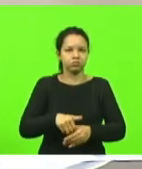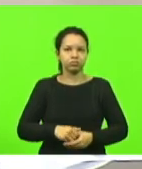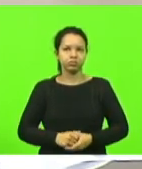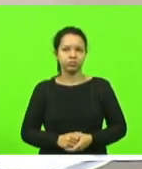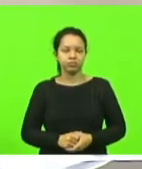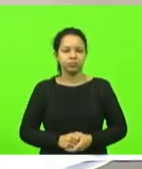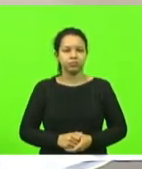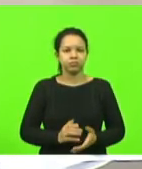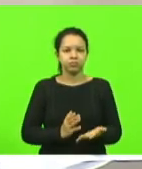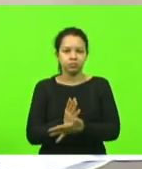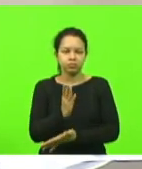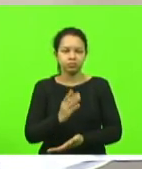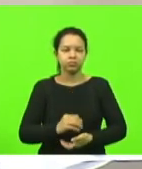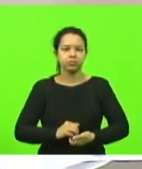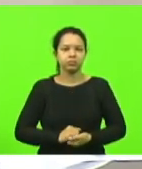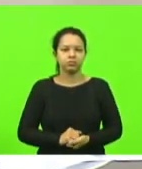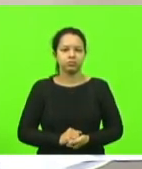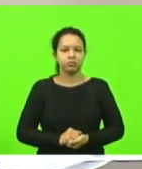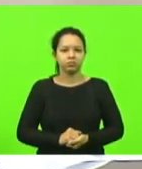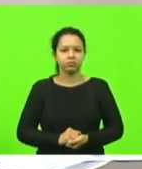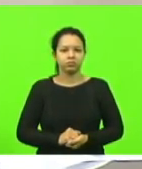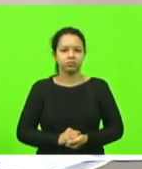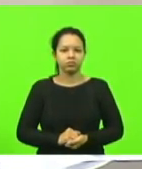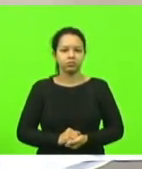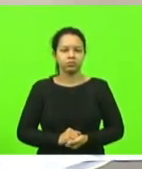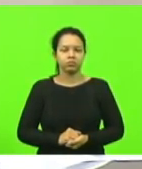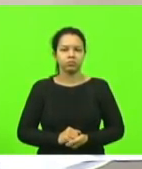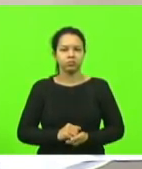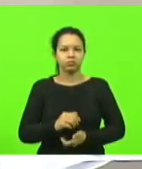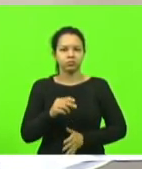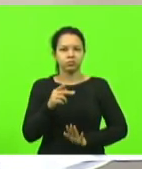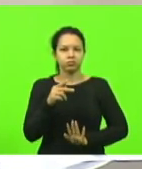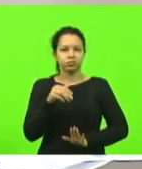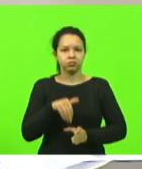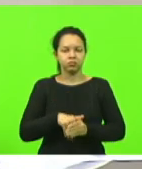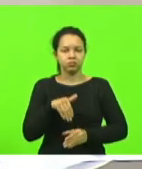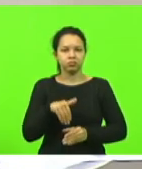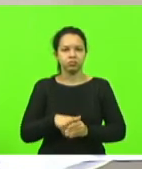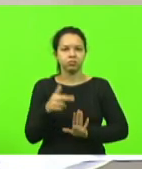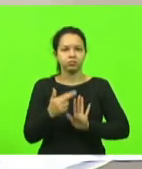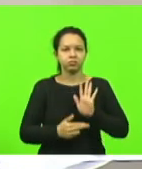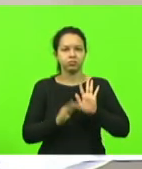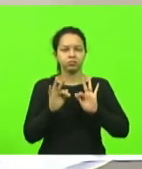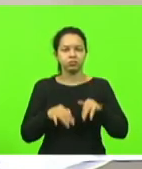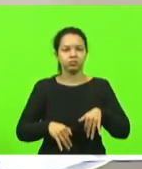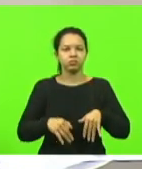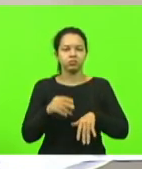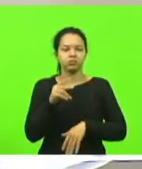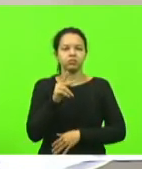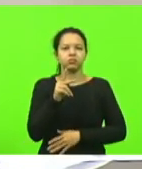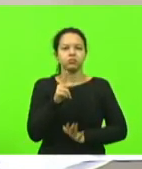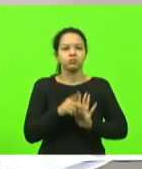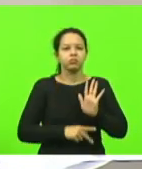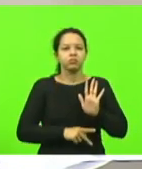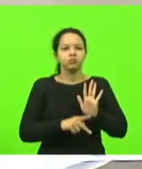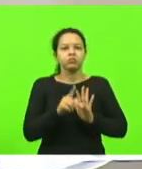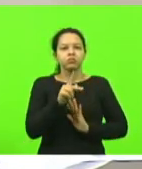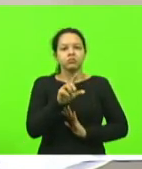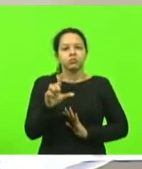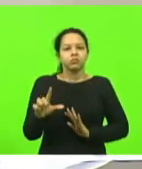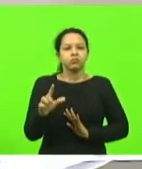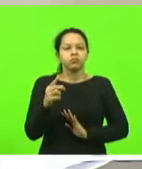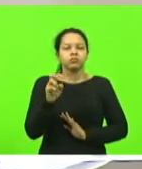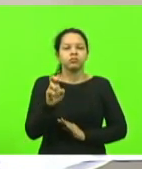aprovado. Votação e redação final do projeto de lei PL número 522.0 de 2019,